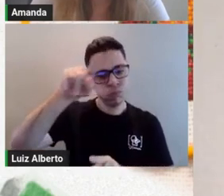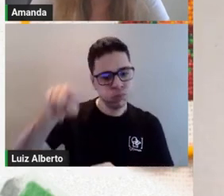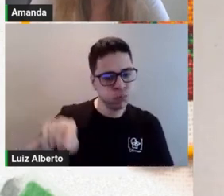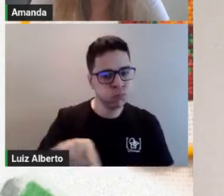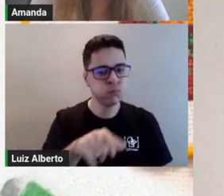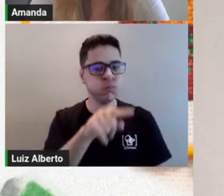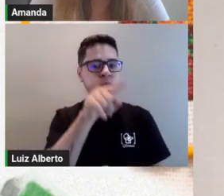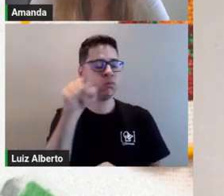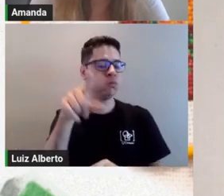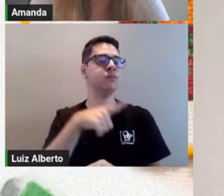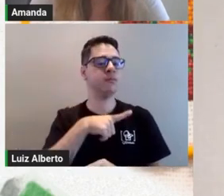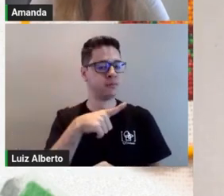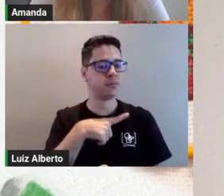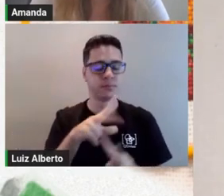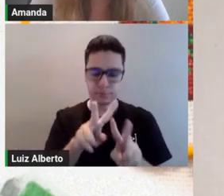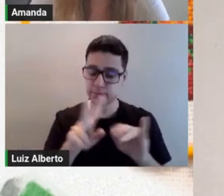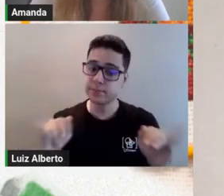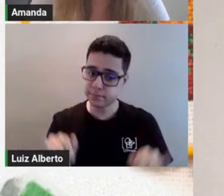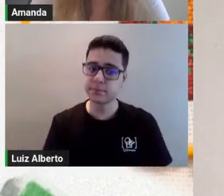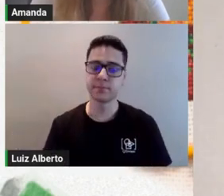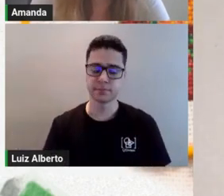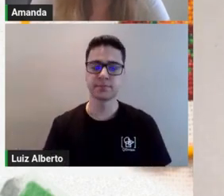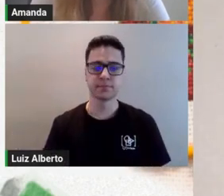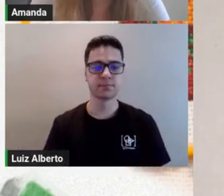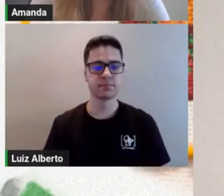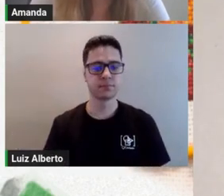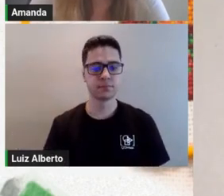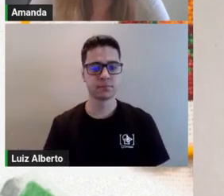vai tendo essa harmonia de cores.